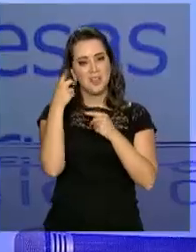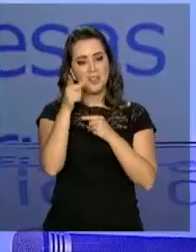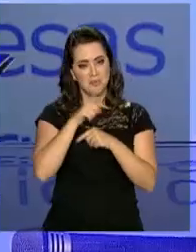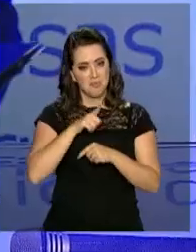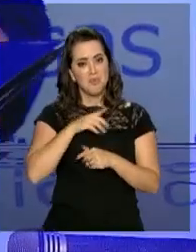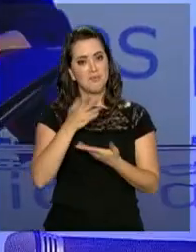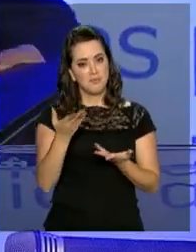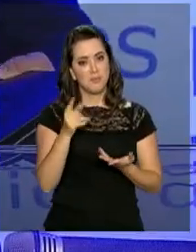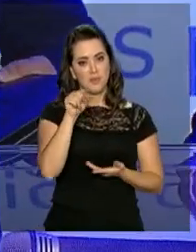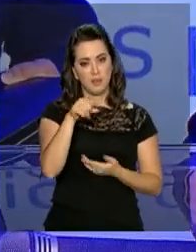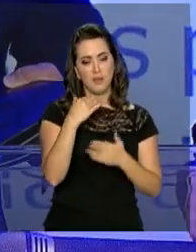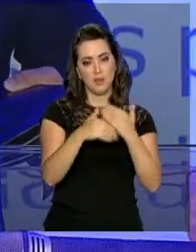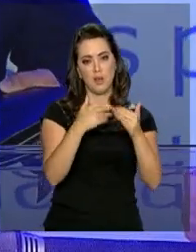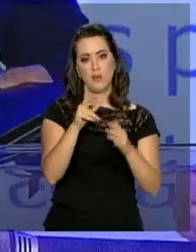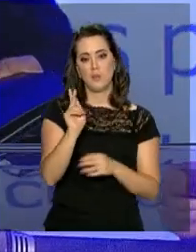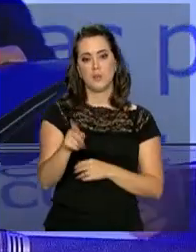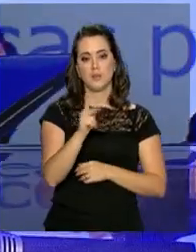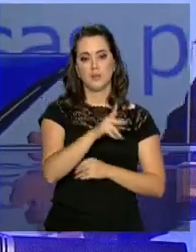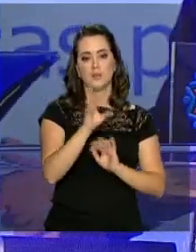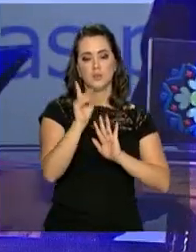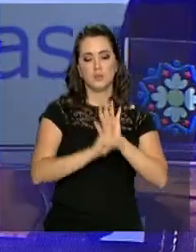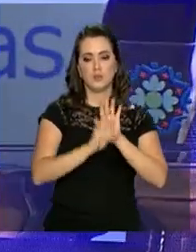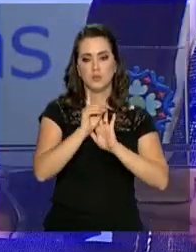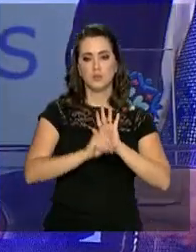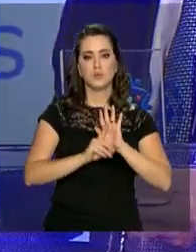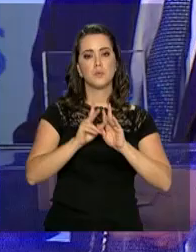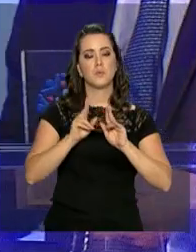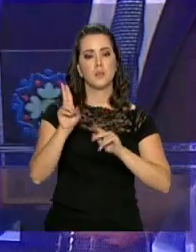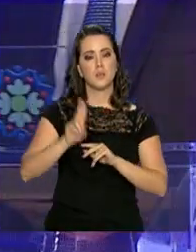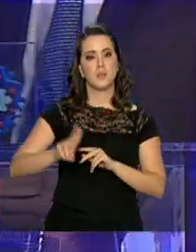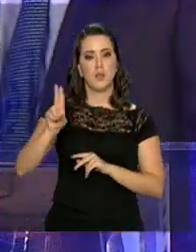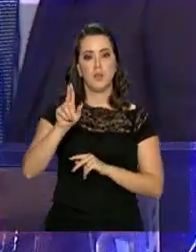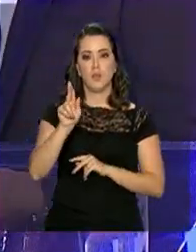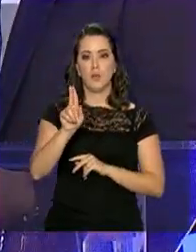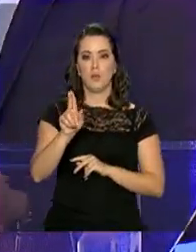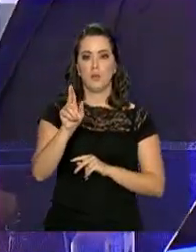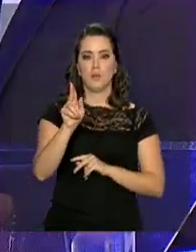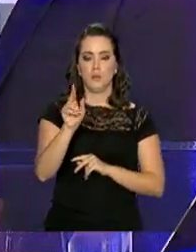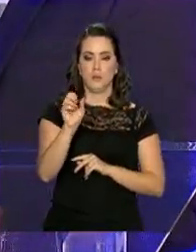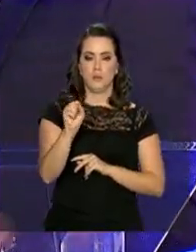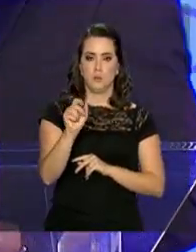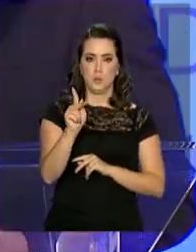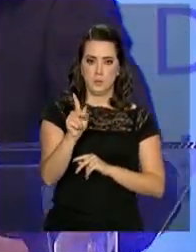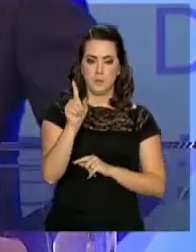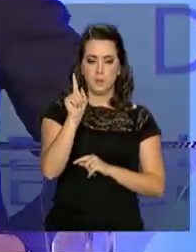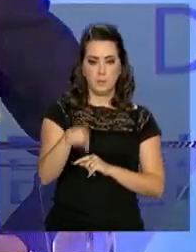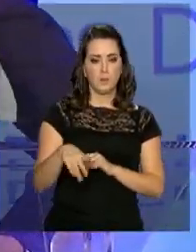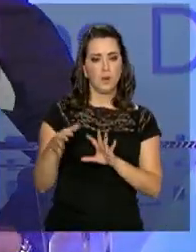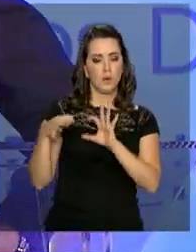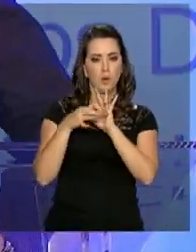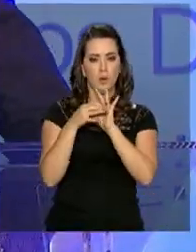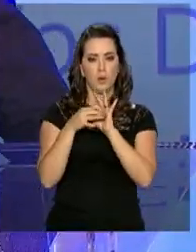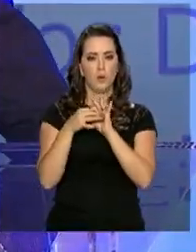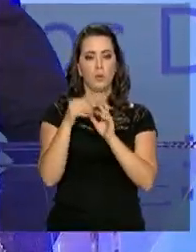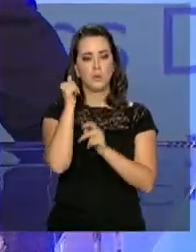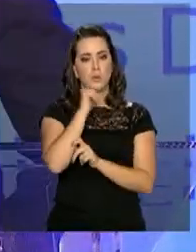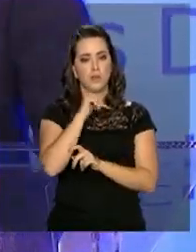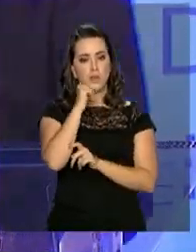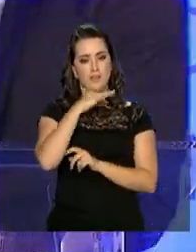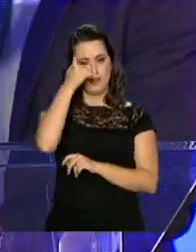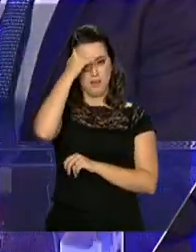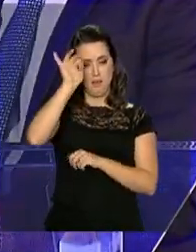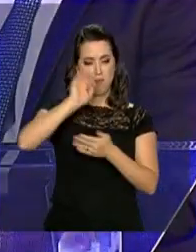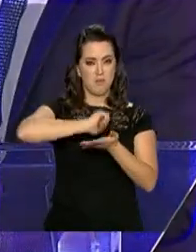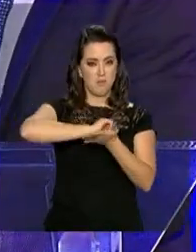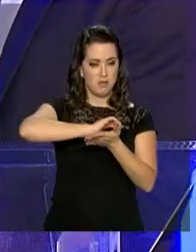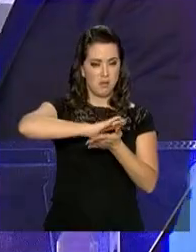A trajetória da professora da Faculdade de Direito da Universidade de São Paulo, que une a luta pelas mulheres e contra o racismo, também